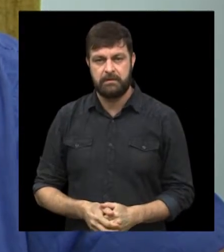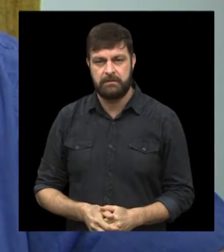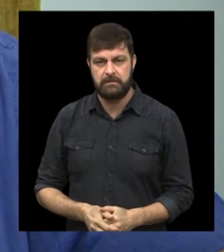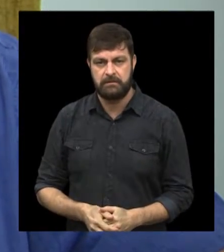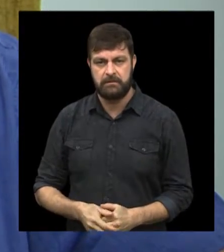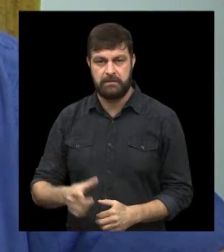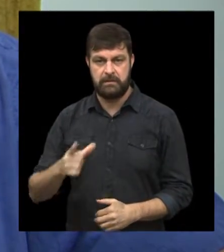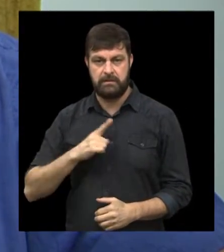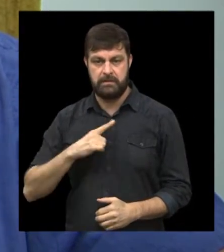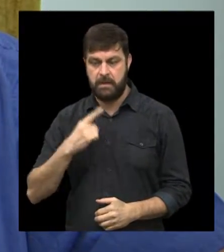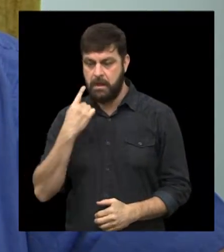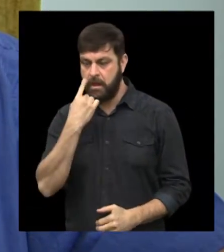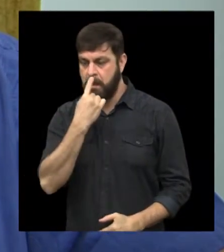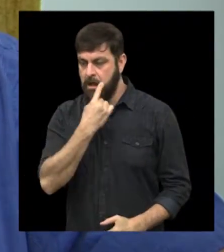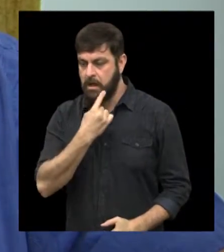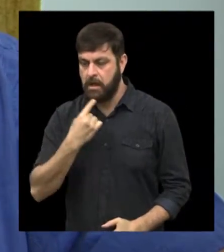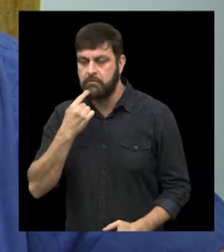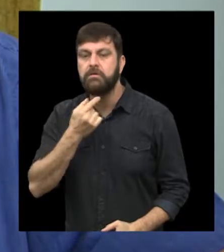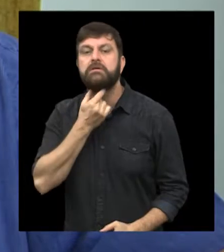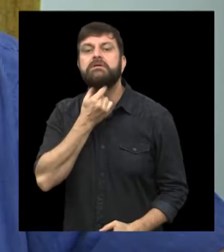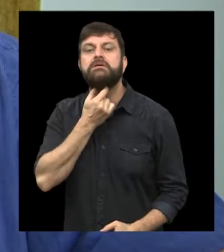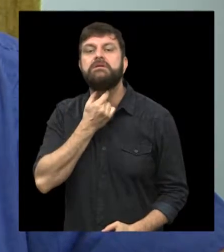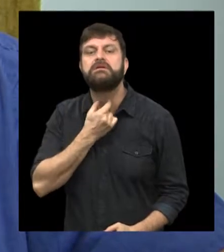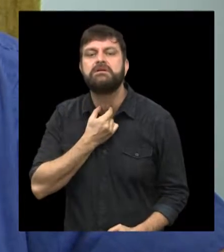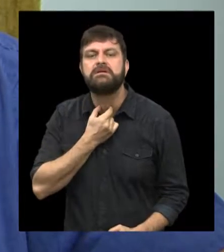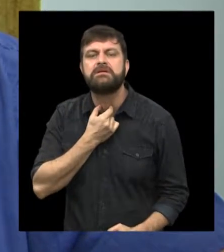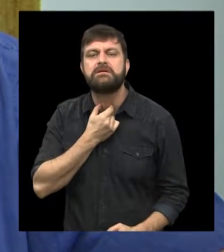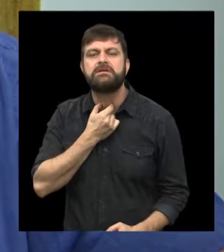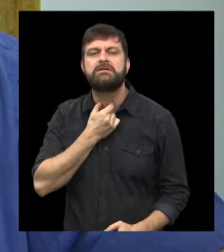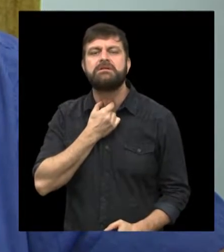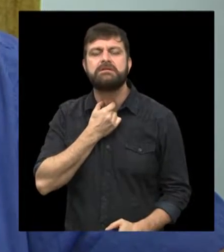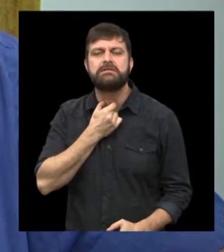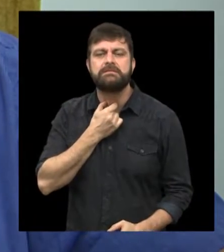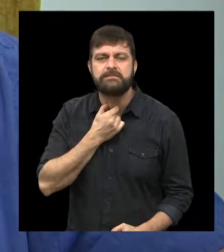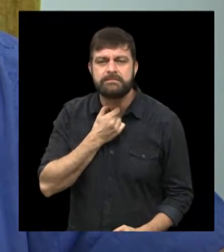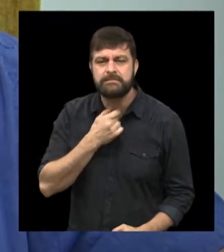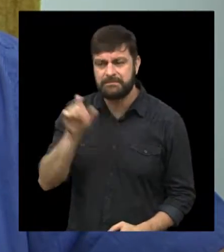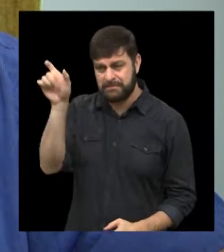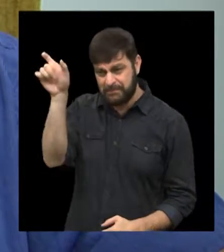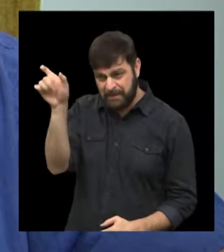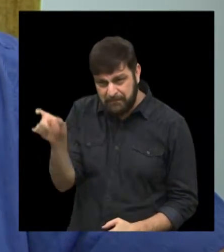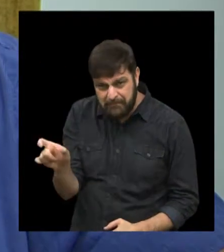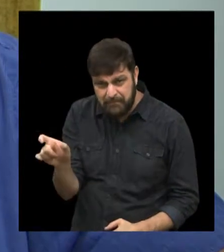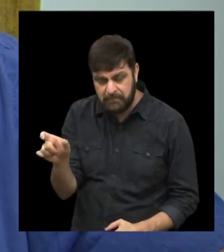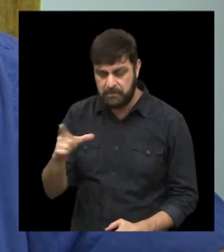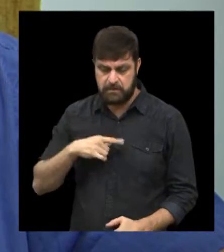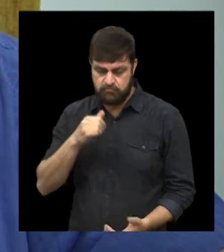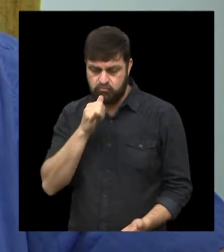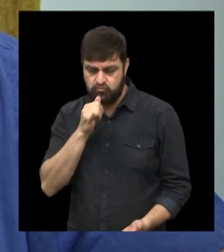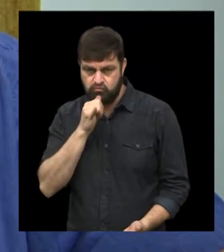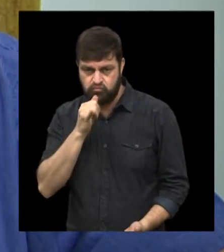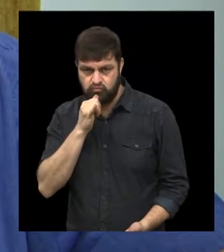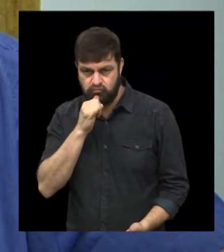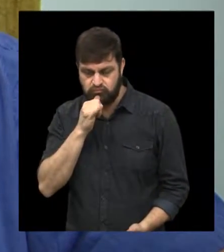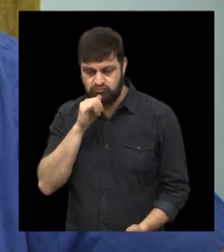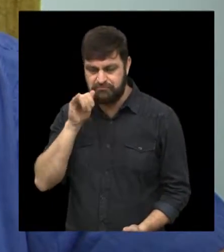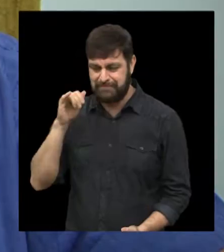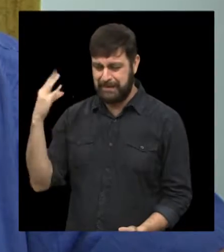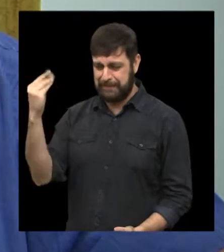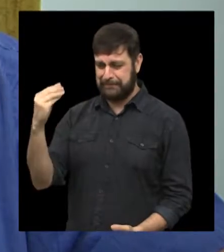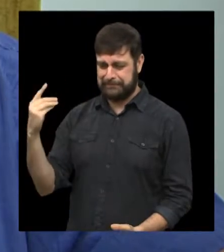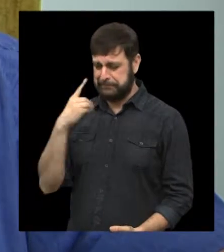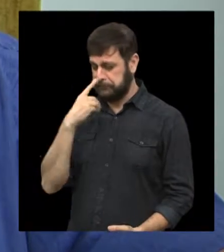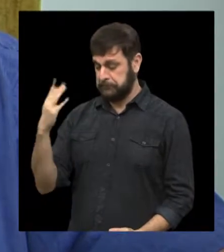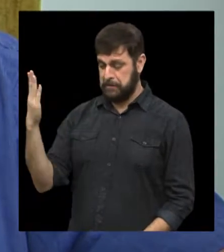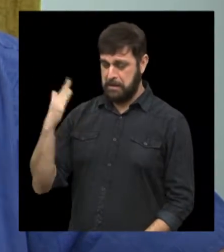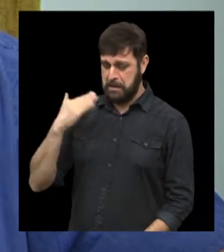sim dentro da boca, na garganta, né? Então, você tem aqui, como exemplo de mau hábito, de